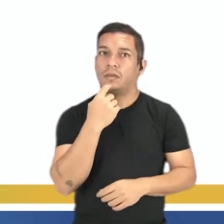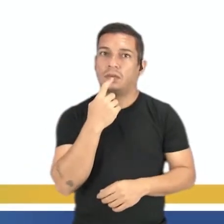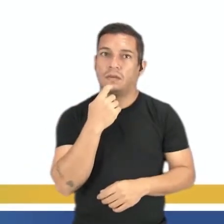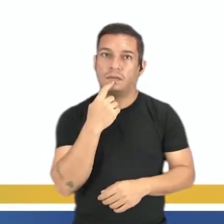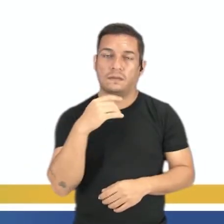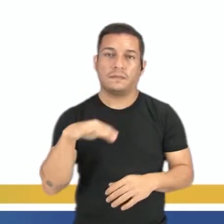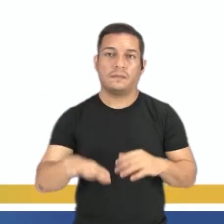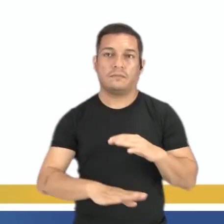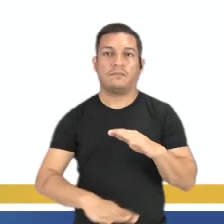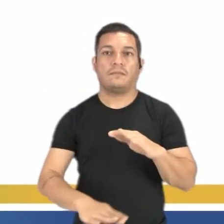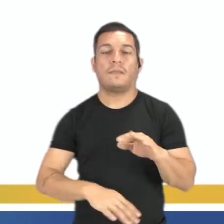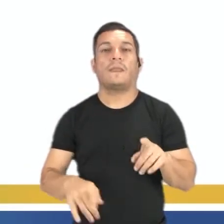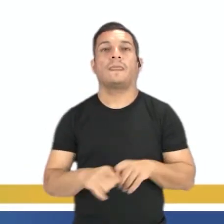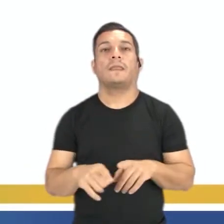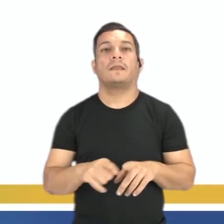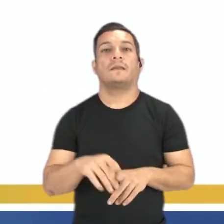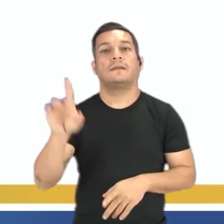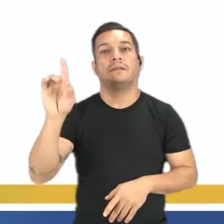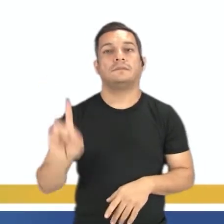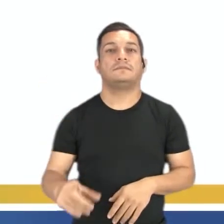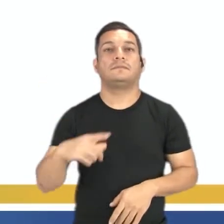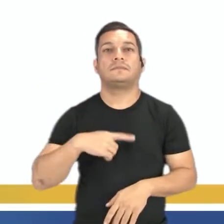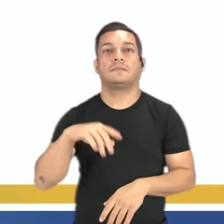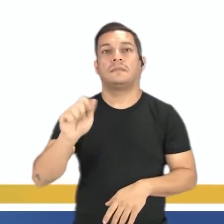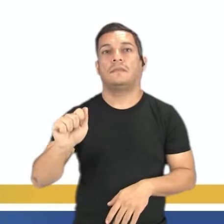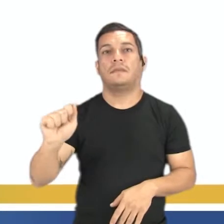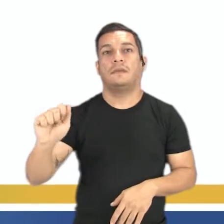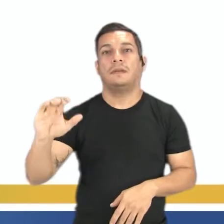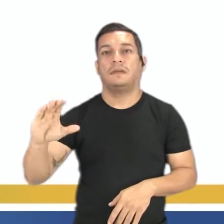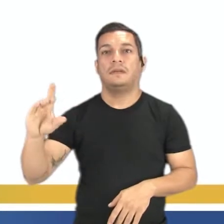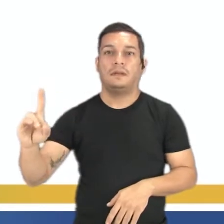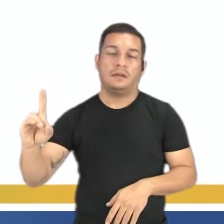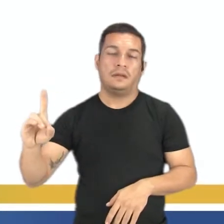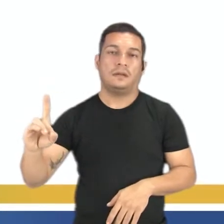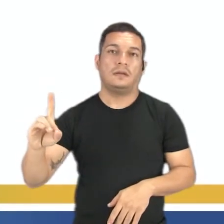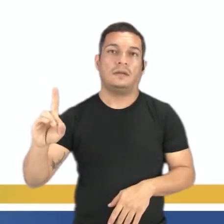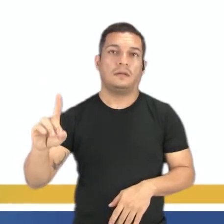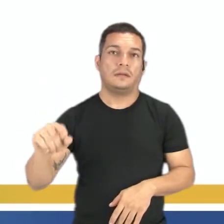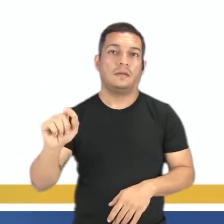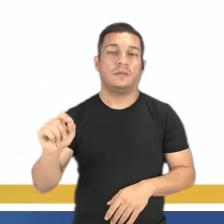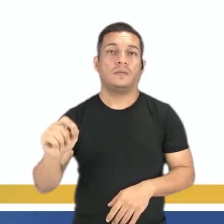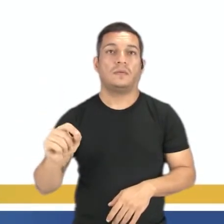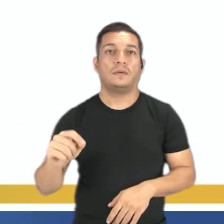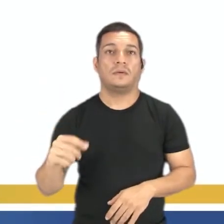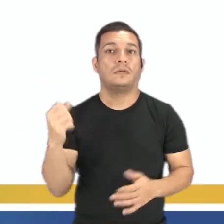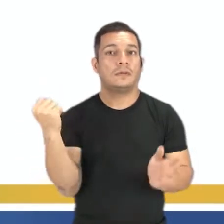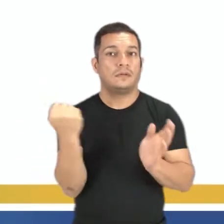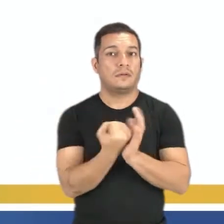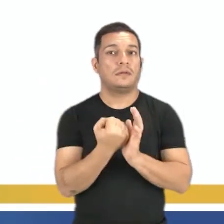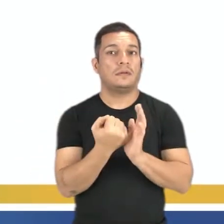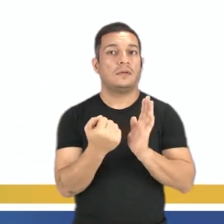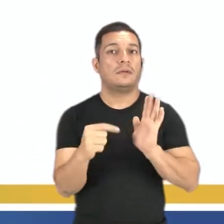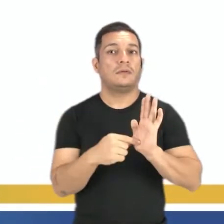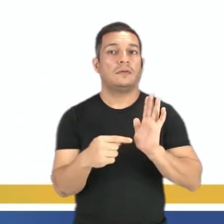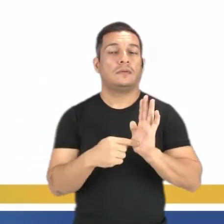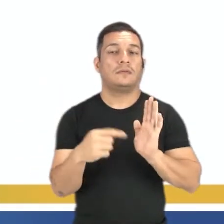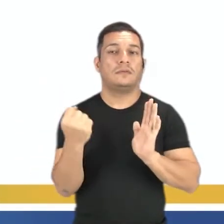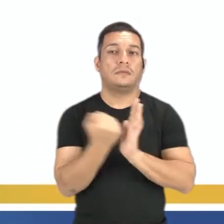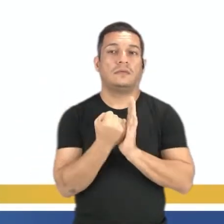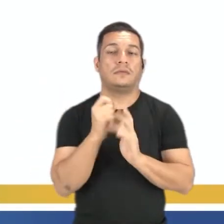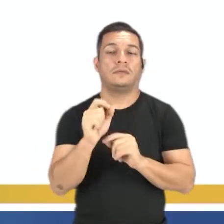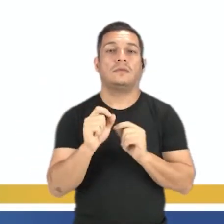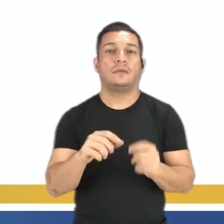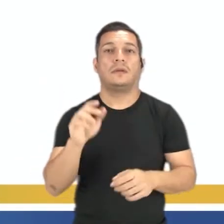inferior, direita de vocês, a ACD, que se trata da marca, do logotipo. A